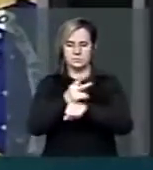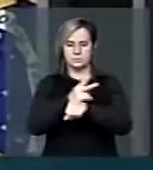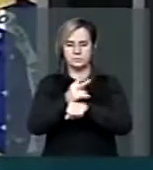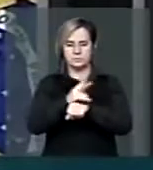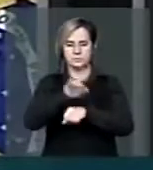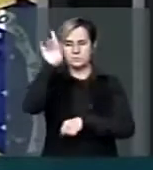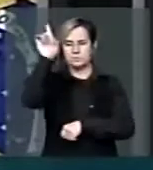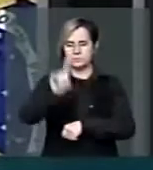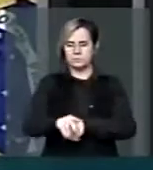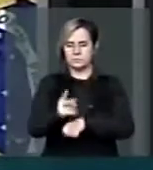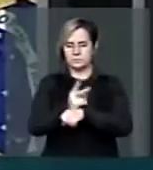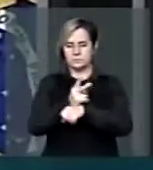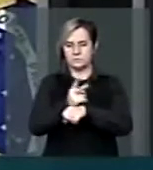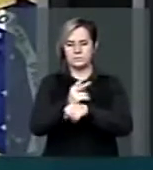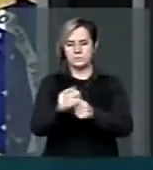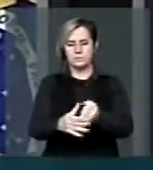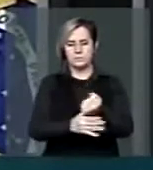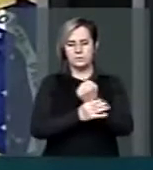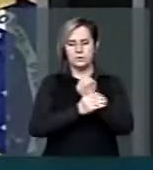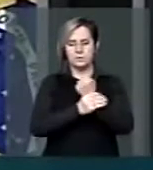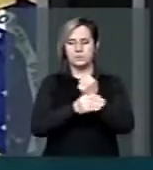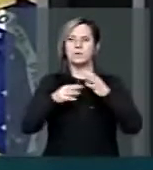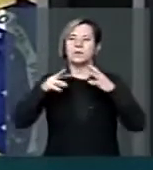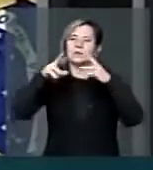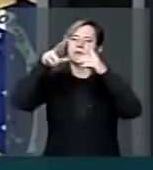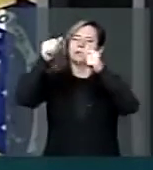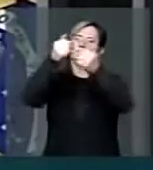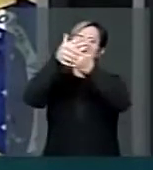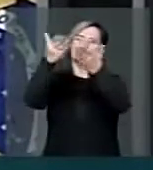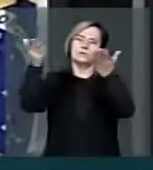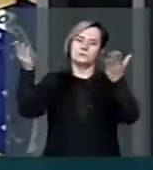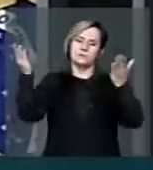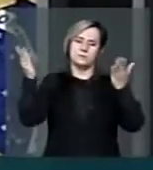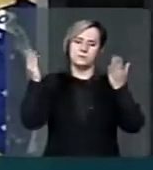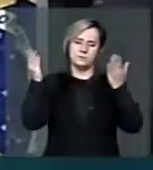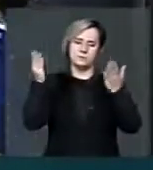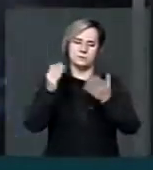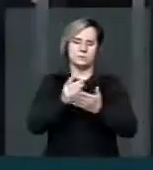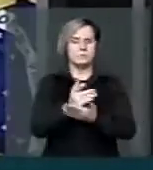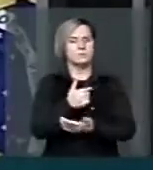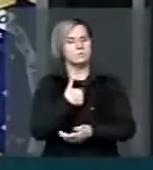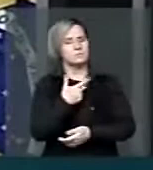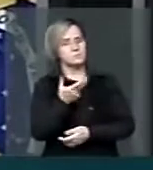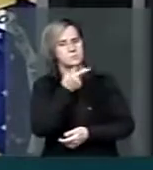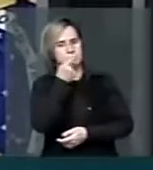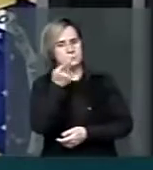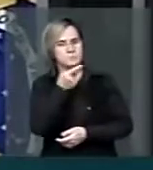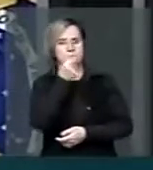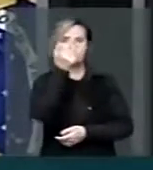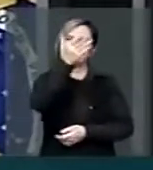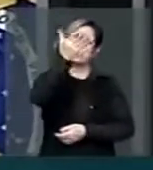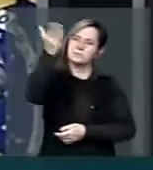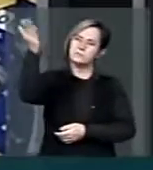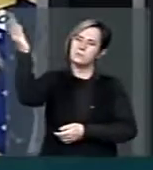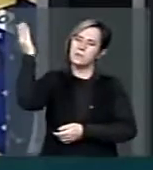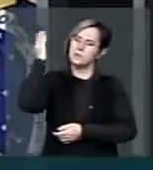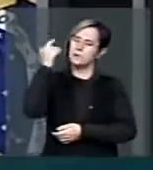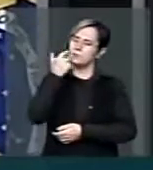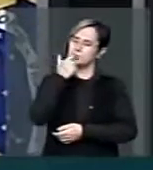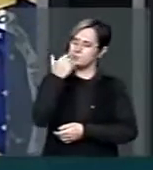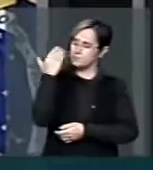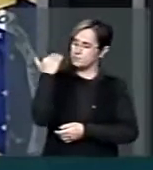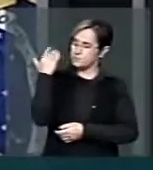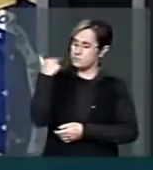de uma garantia que é de todos vocês. Eu gostaria de dizer a vocês que ainda há pouco eu